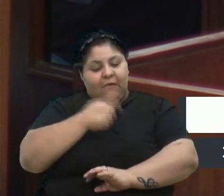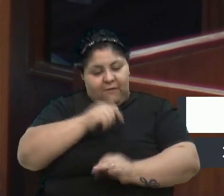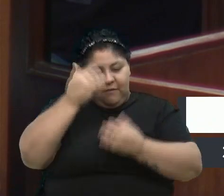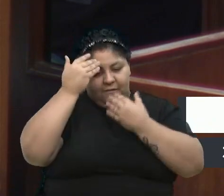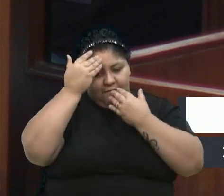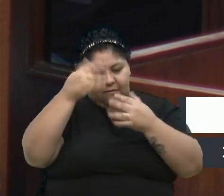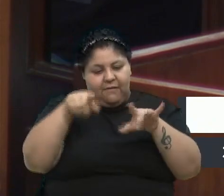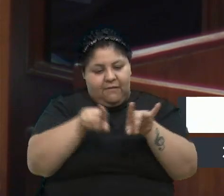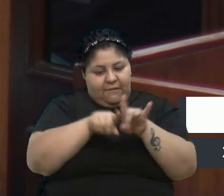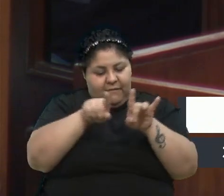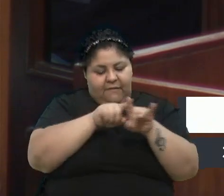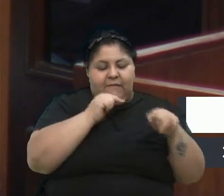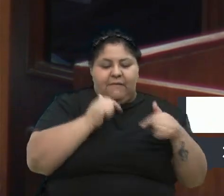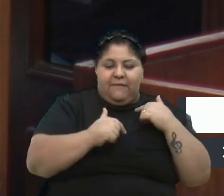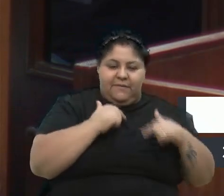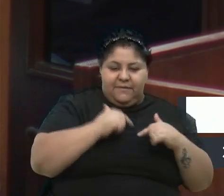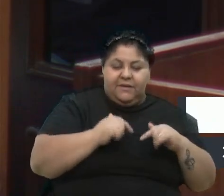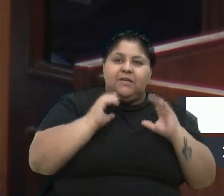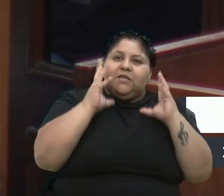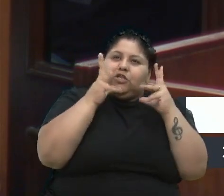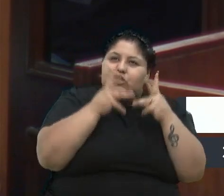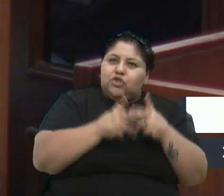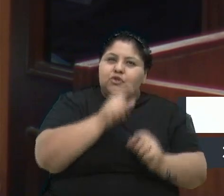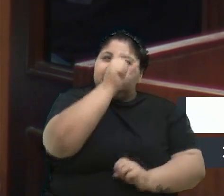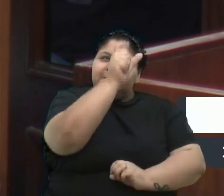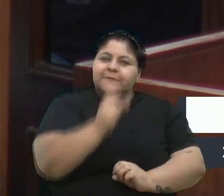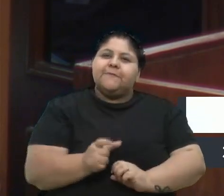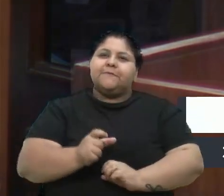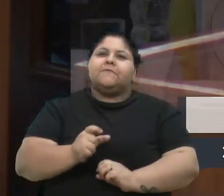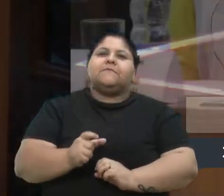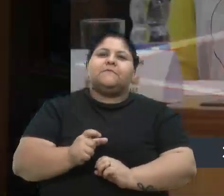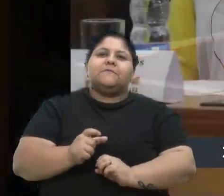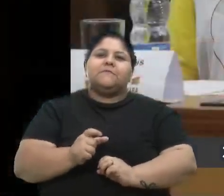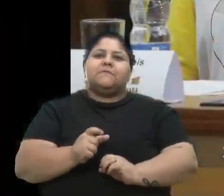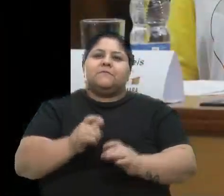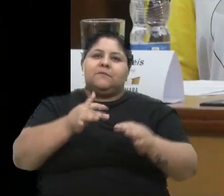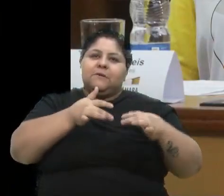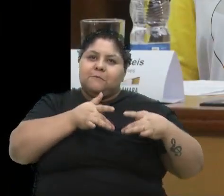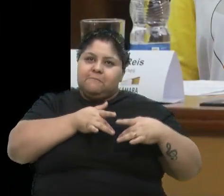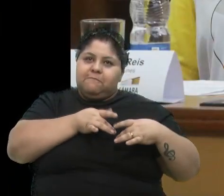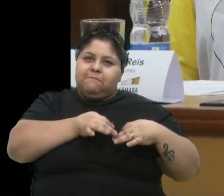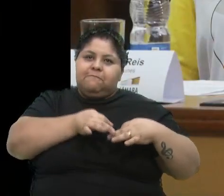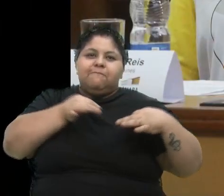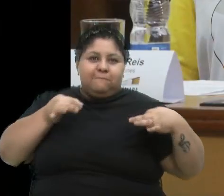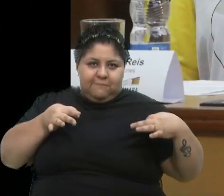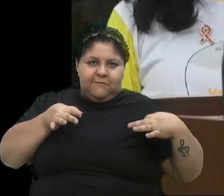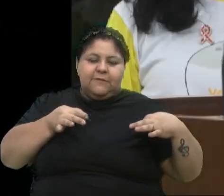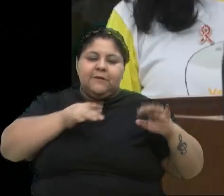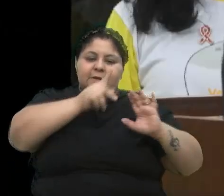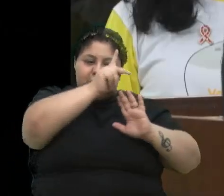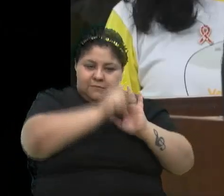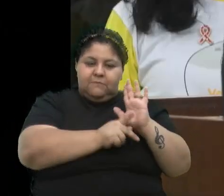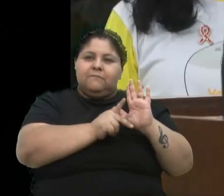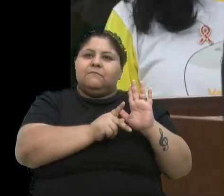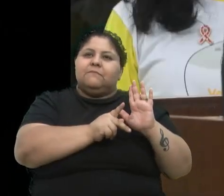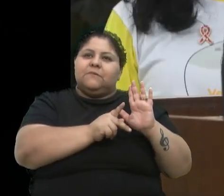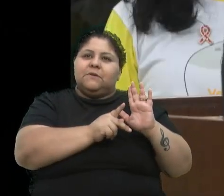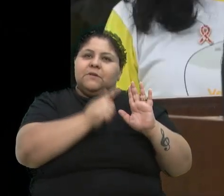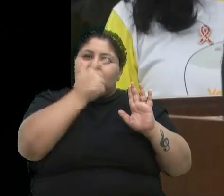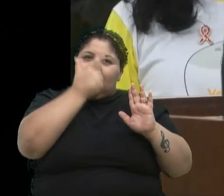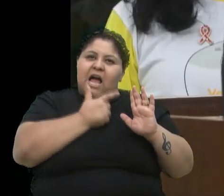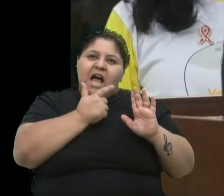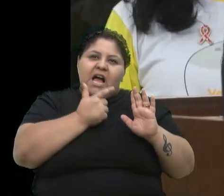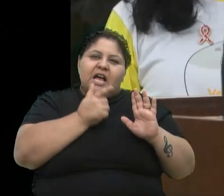o envolvimento de todas as pessoas voluntárias nesse nosso projeto. Acho que, em